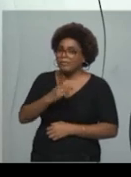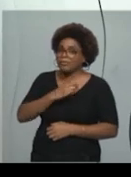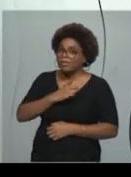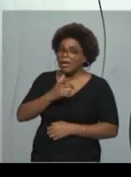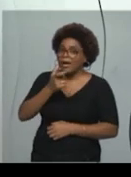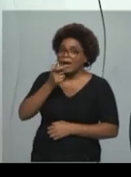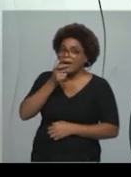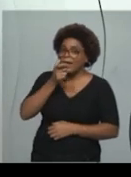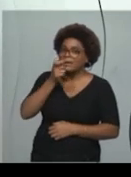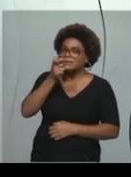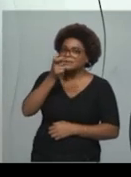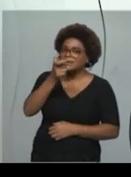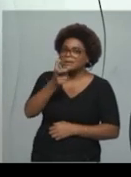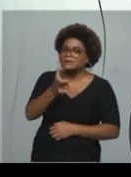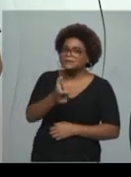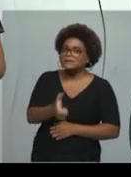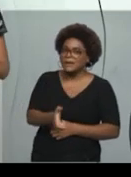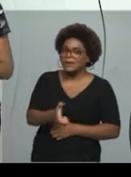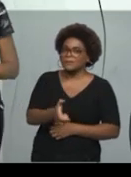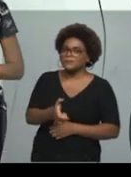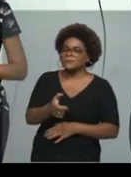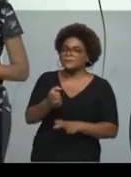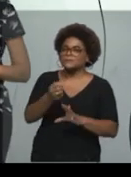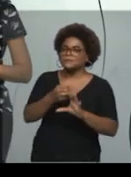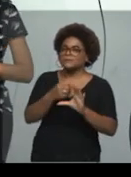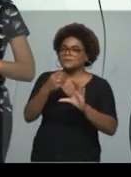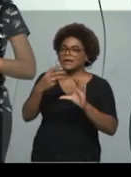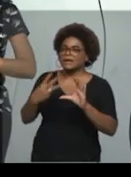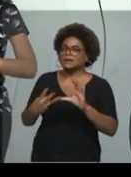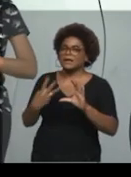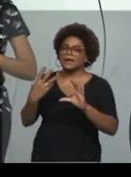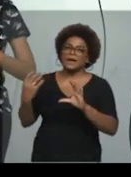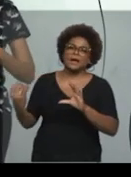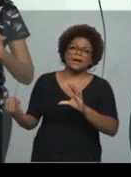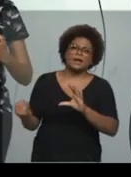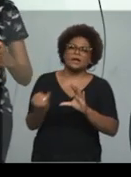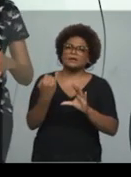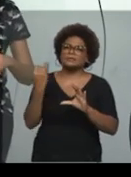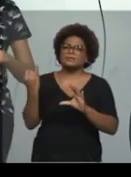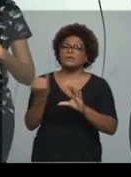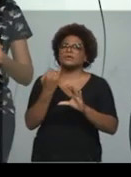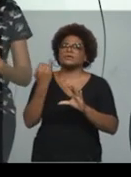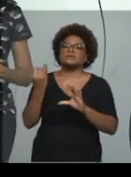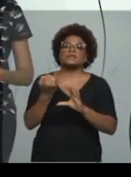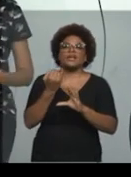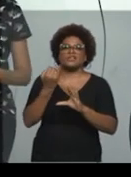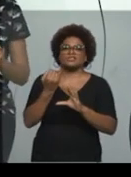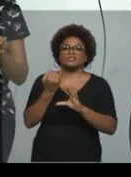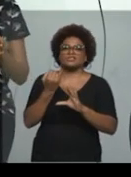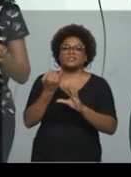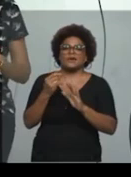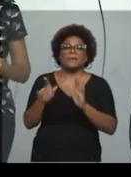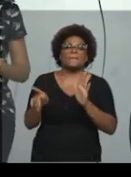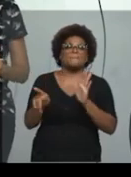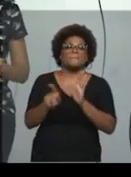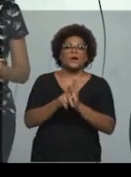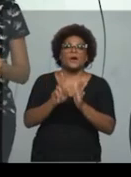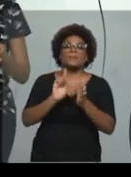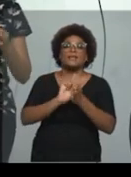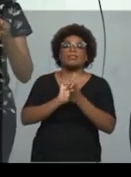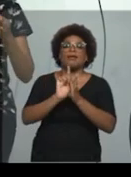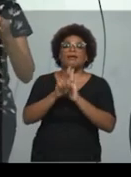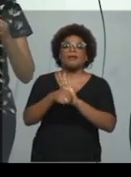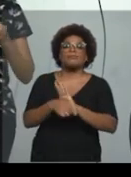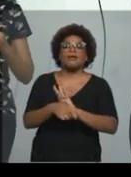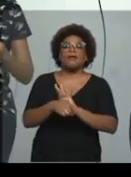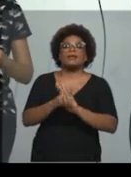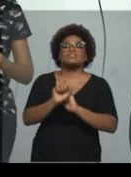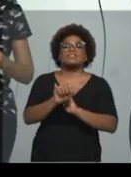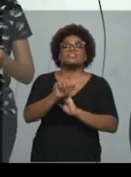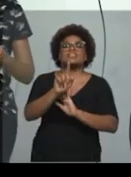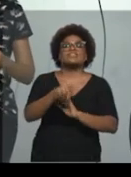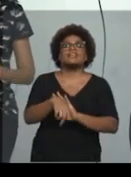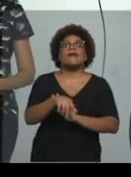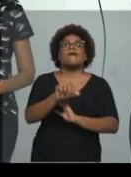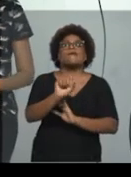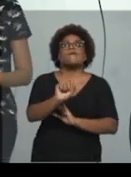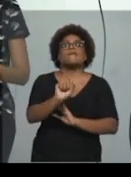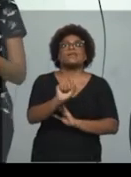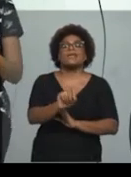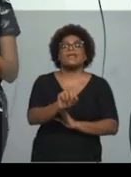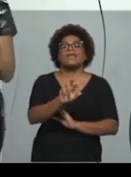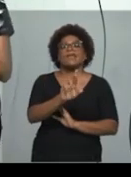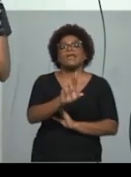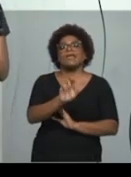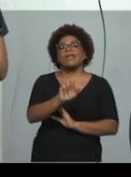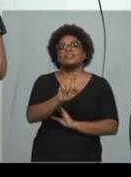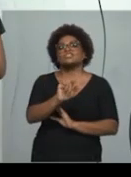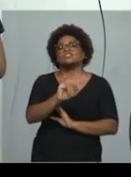aspecto importante da linguística, da gramática, que é a regência verbal.